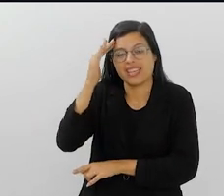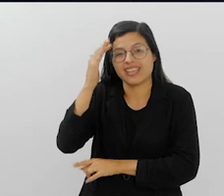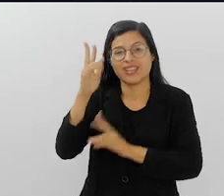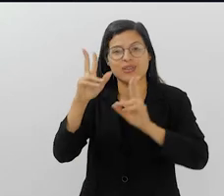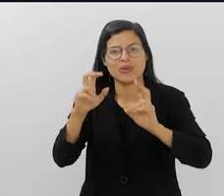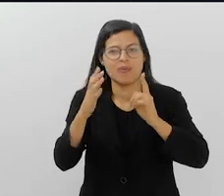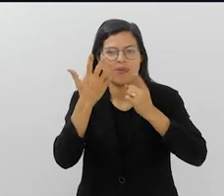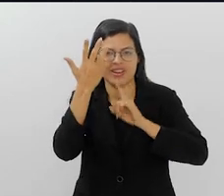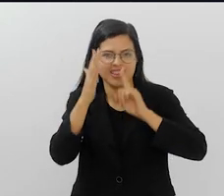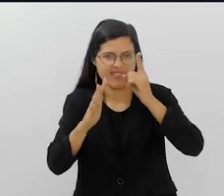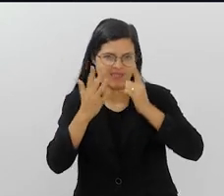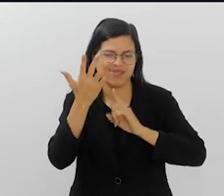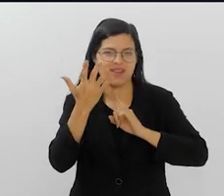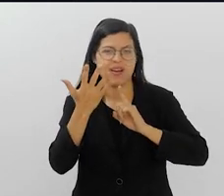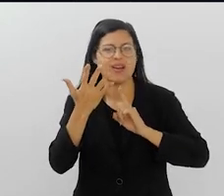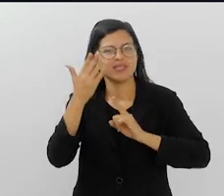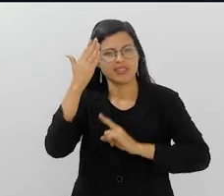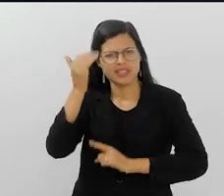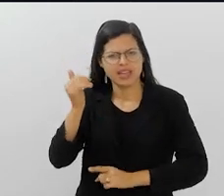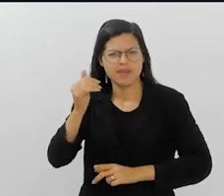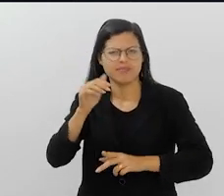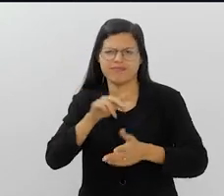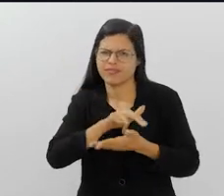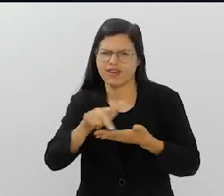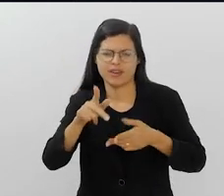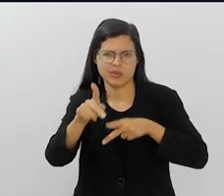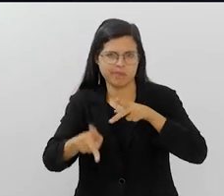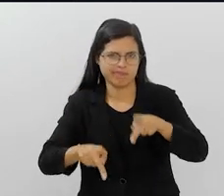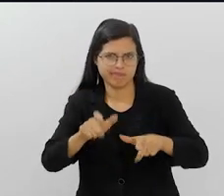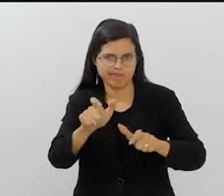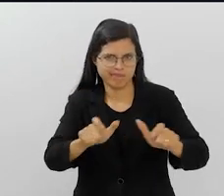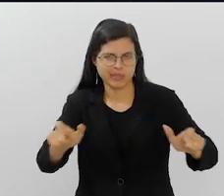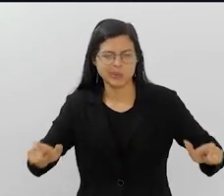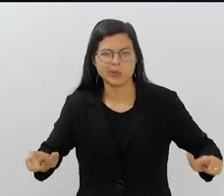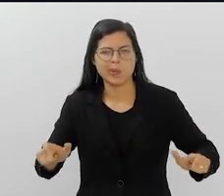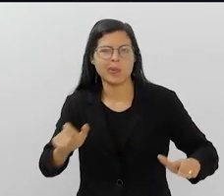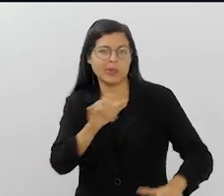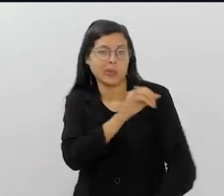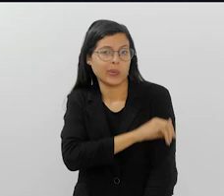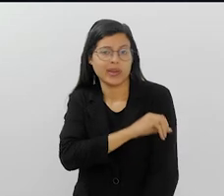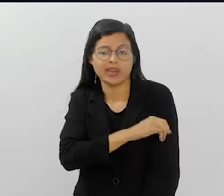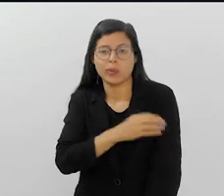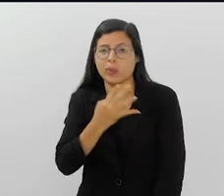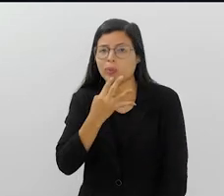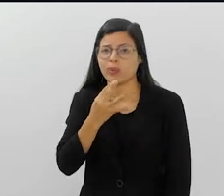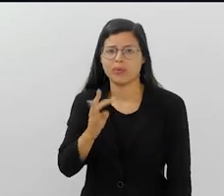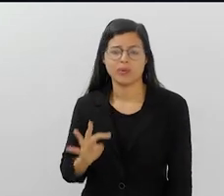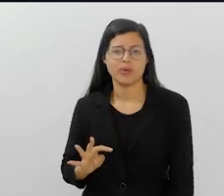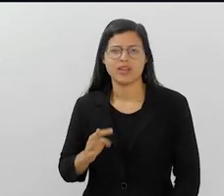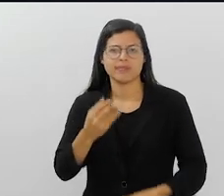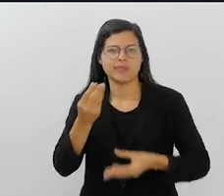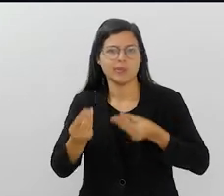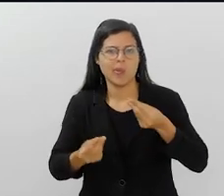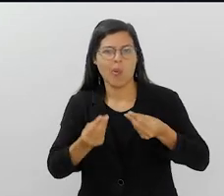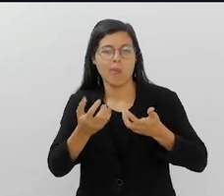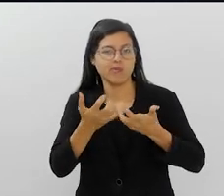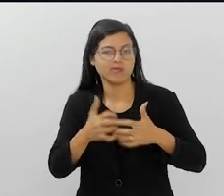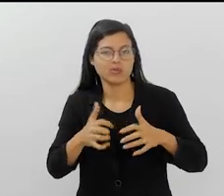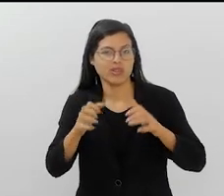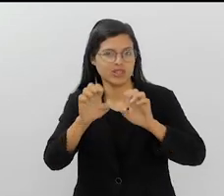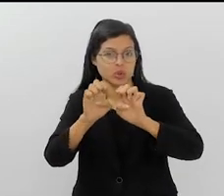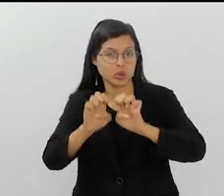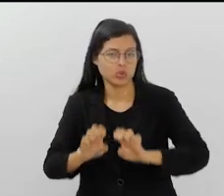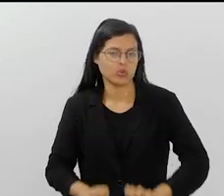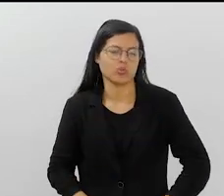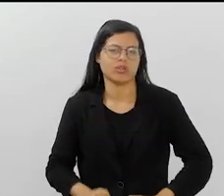carnaval. Que você sabe que muita gente, embora muitos cariocas, não conhece nem como funciona a estrutura do